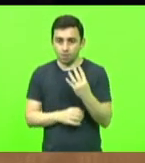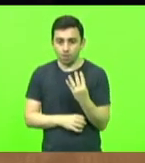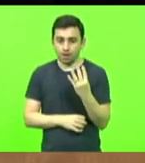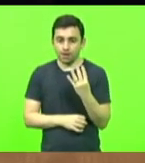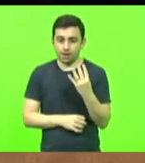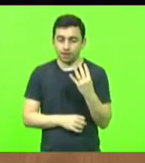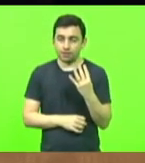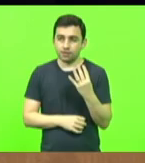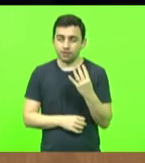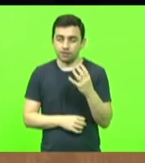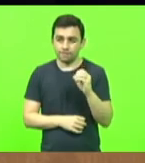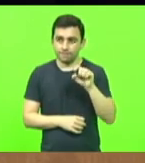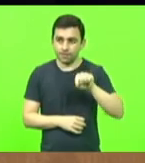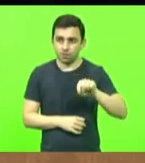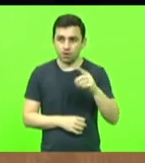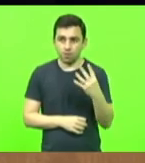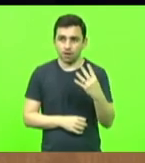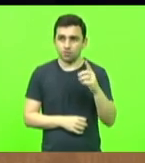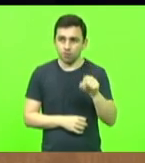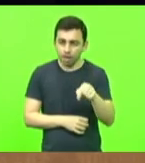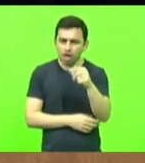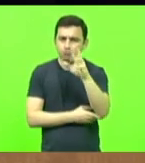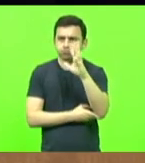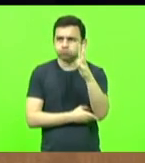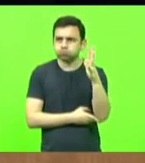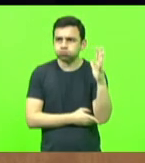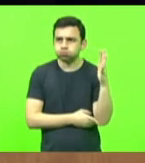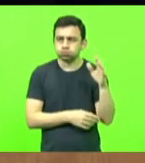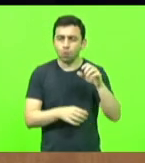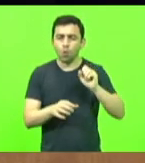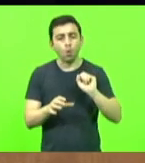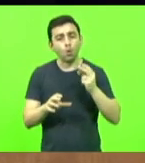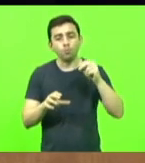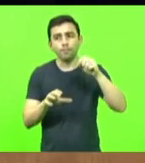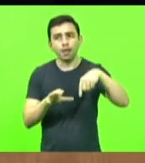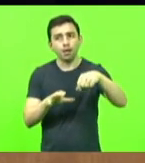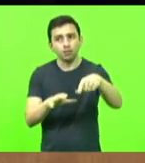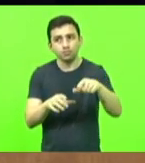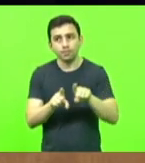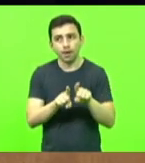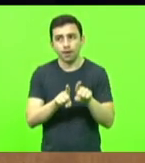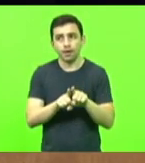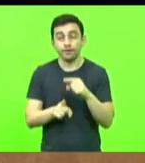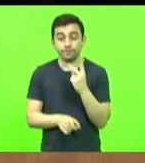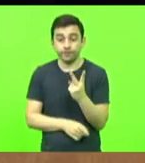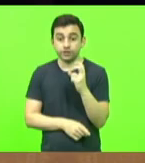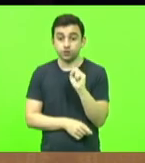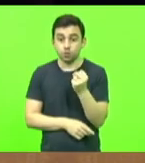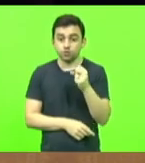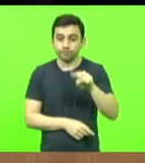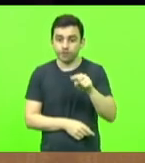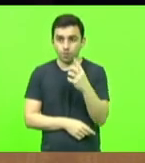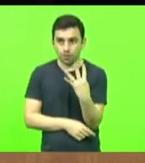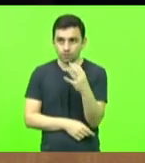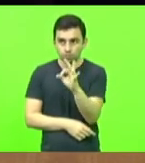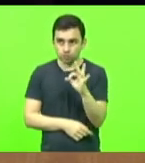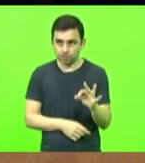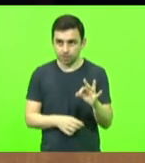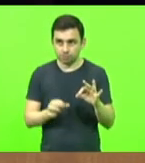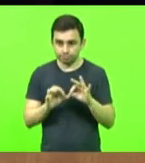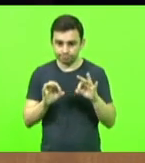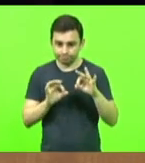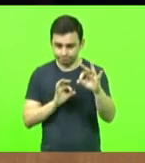estão cobertas de florestas nativas ou plantadas. Já 28,4% são